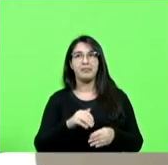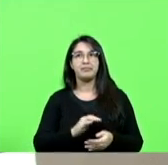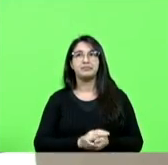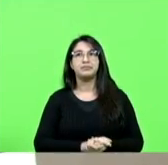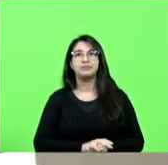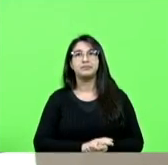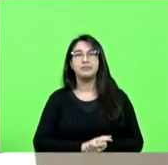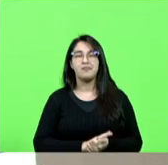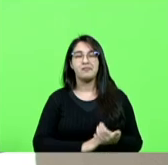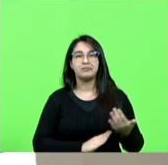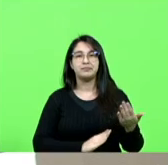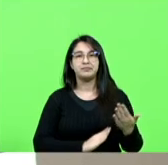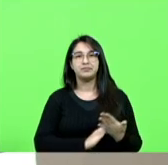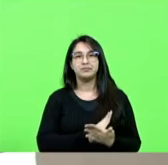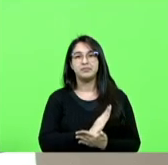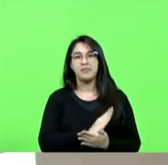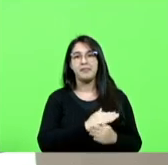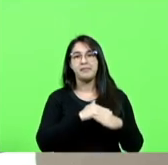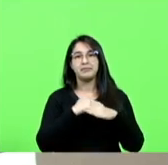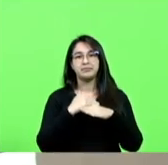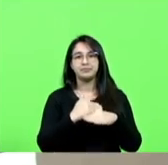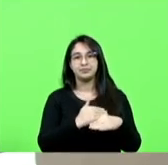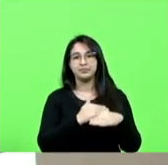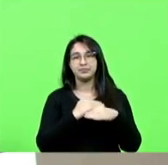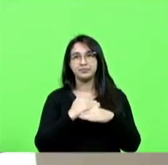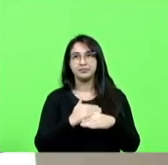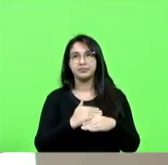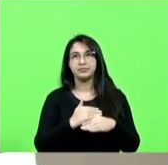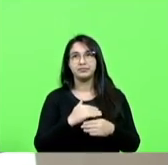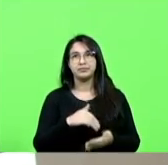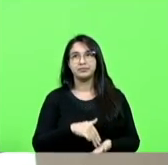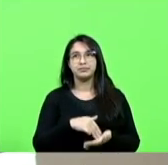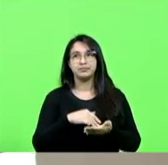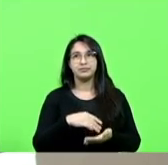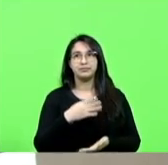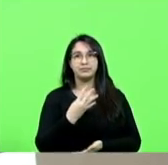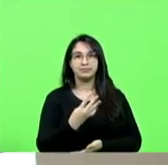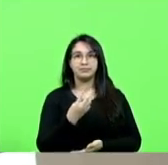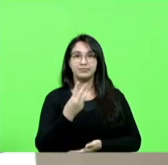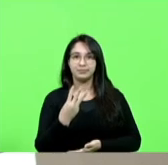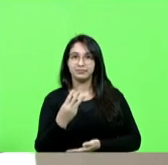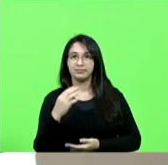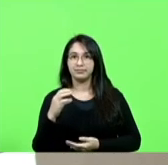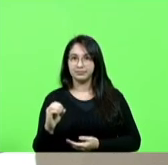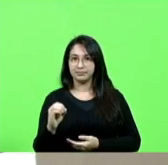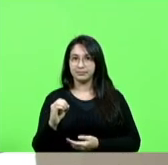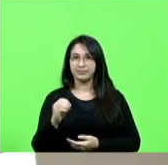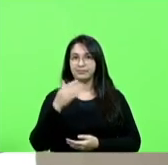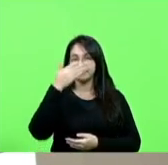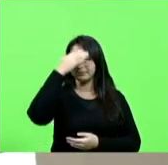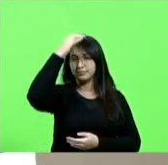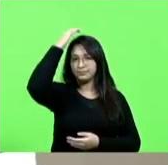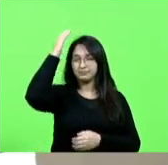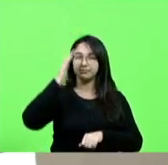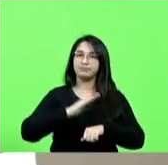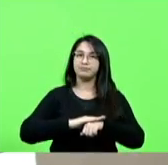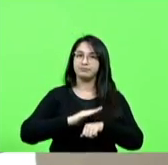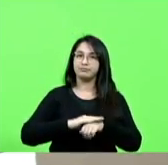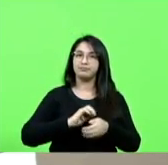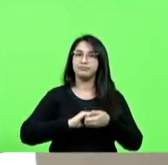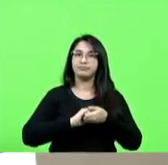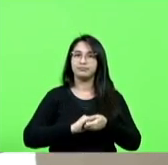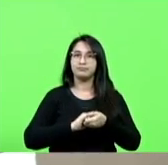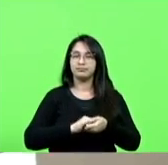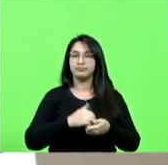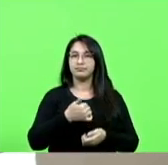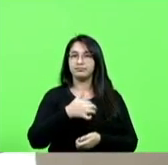aprovam, permaneça como se encontra. Aprovado por unanimidade. Moção 430. Autor deputado Coronel Mousselin. Cumprimentando o primeiro batalhão da polícia militar.